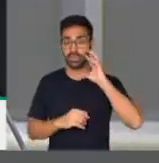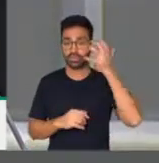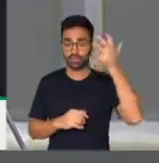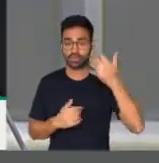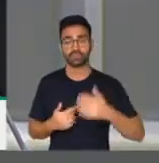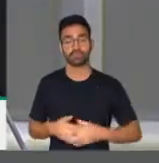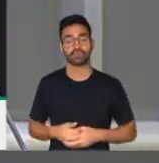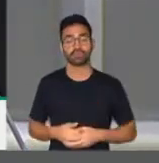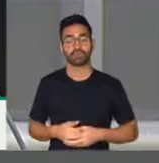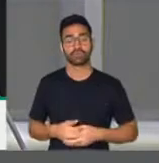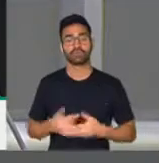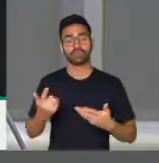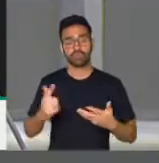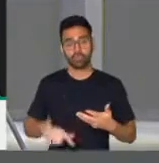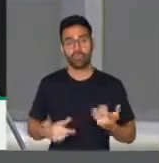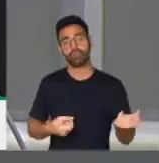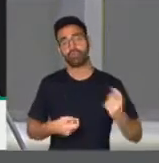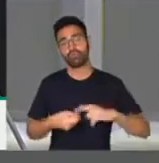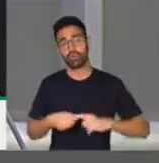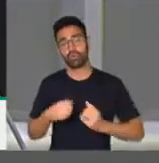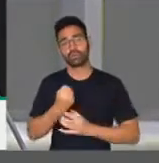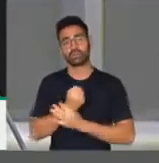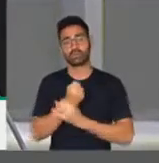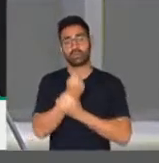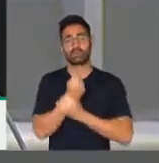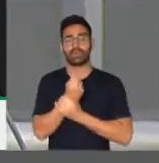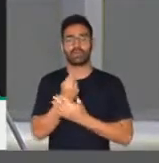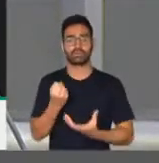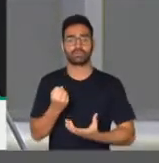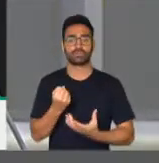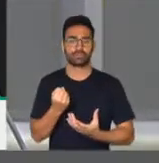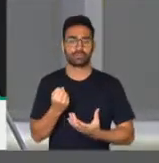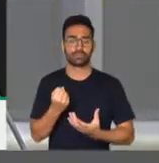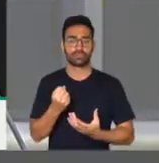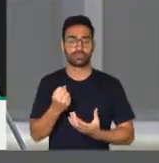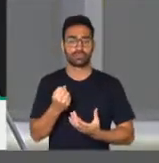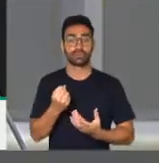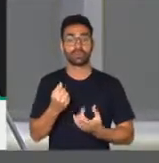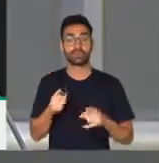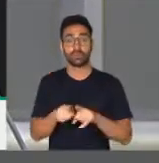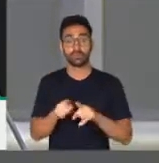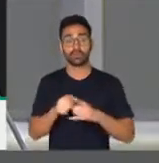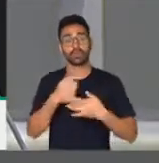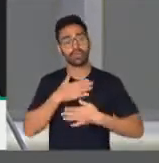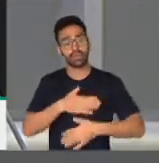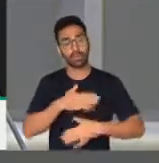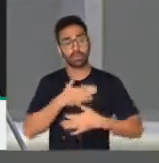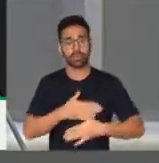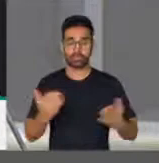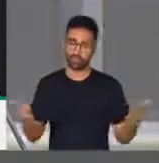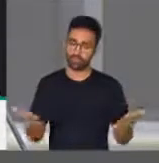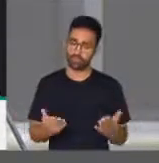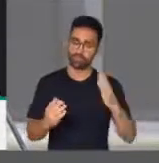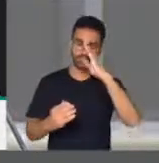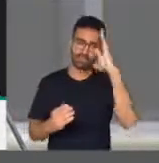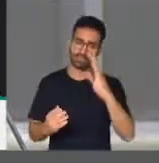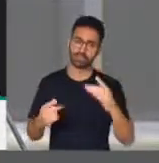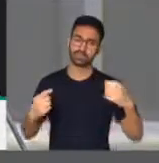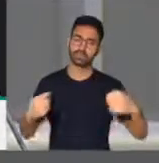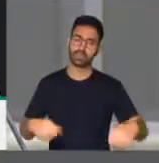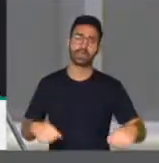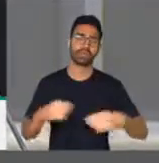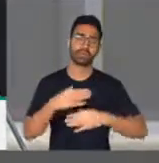novamente estabilidade, segurança jurídica e a tranquilidade que o Brasil precisa neste final de ano,